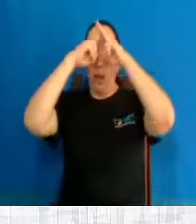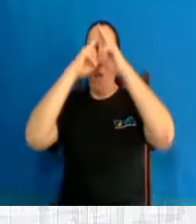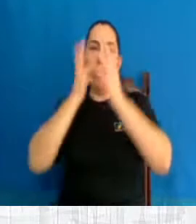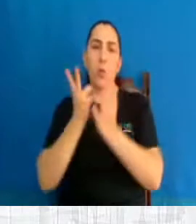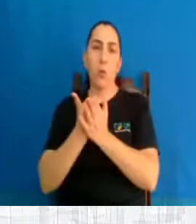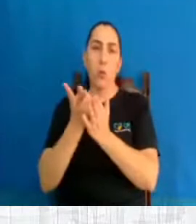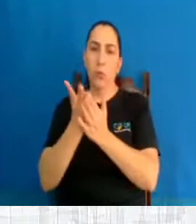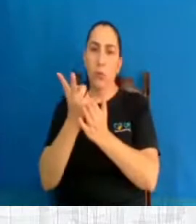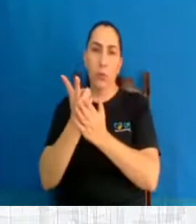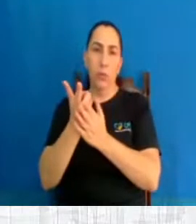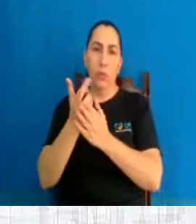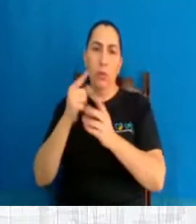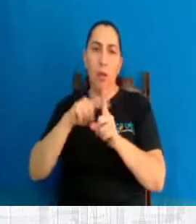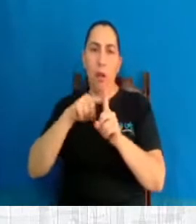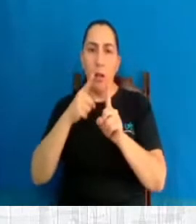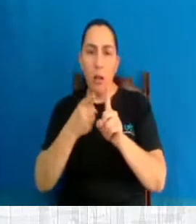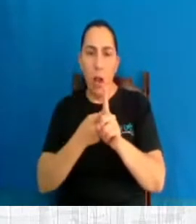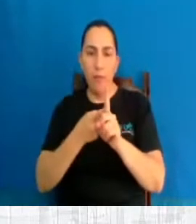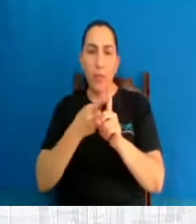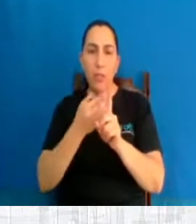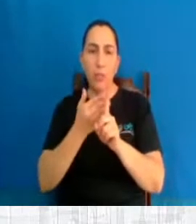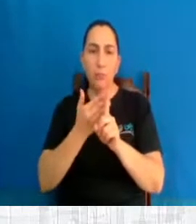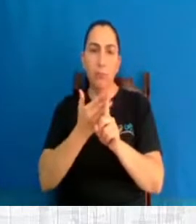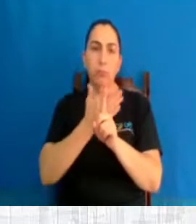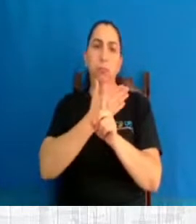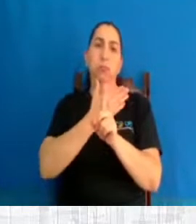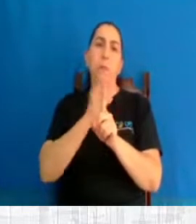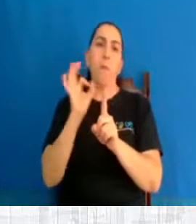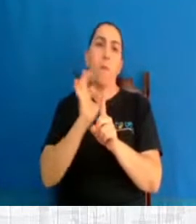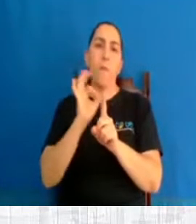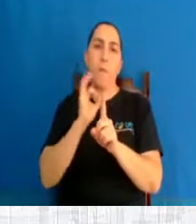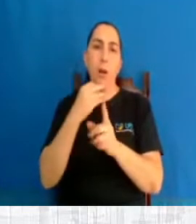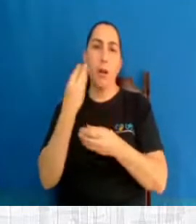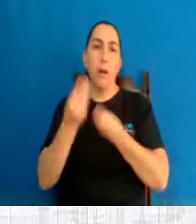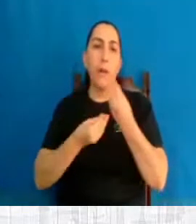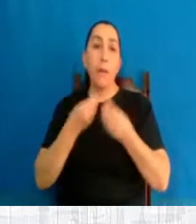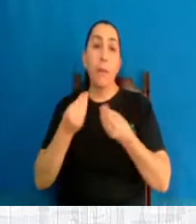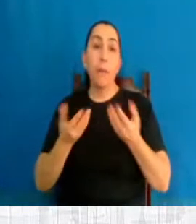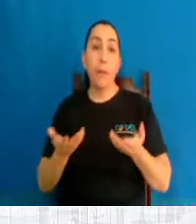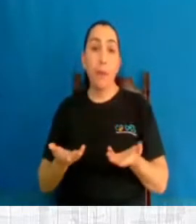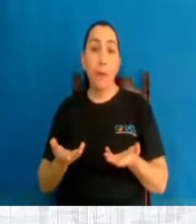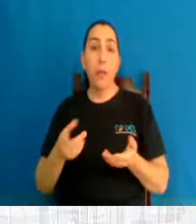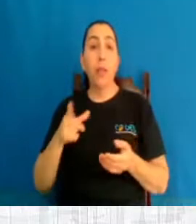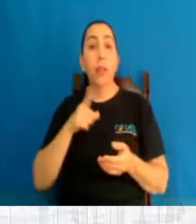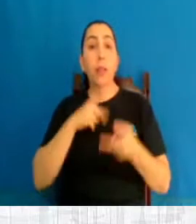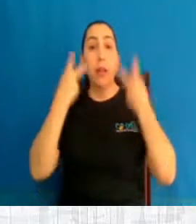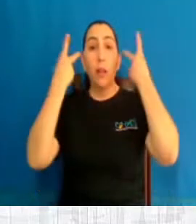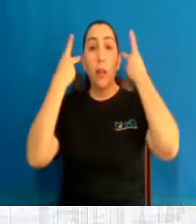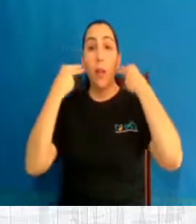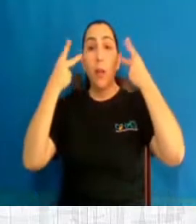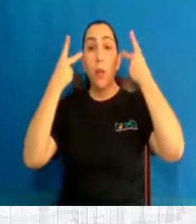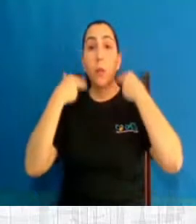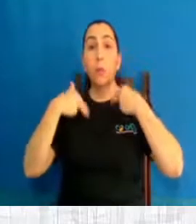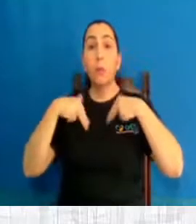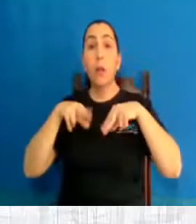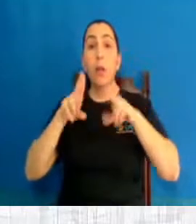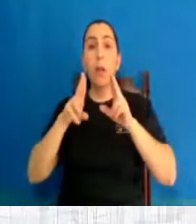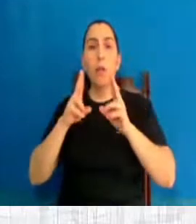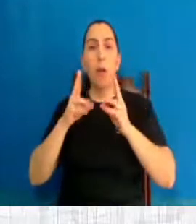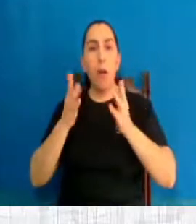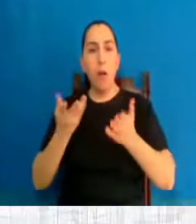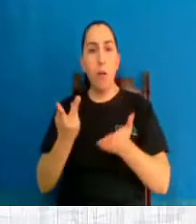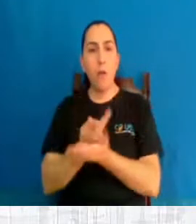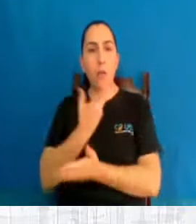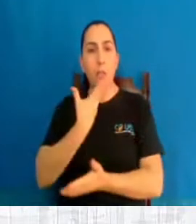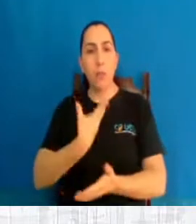desengravida, não é? E vai provocar dois traumas, não é? Então, lembrar disso, que até os abortos espontâneos geram traumas, imagina o aborto provocado.